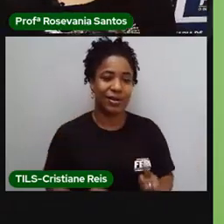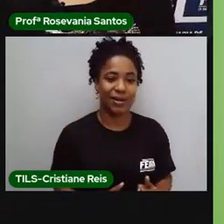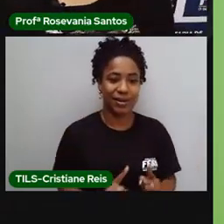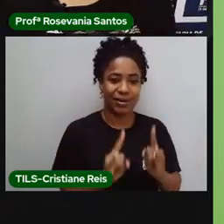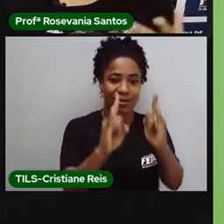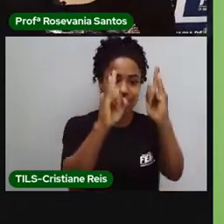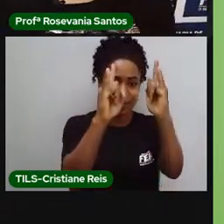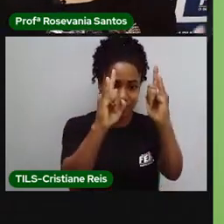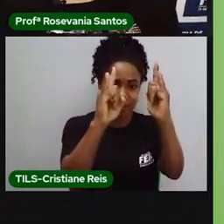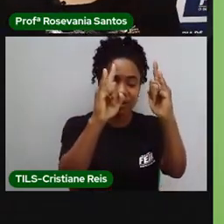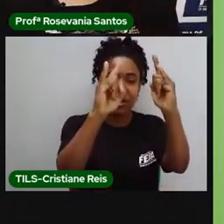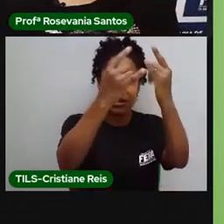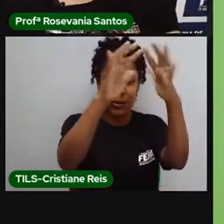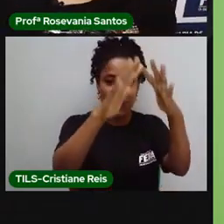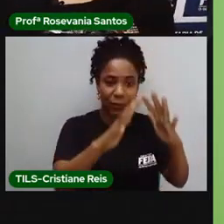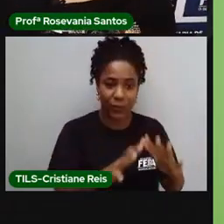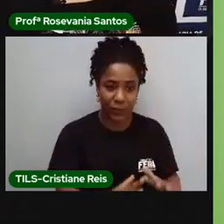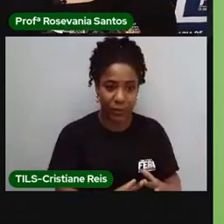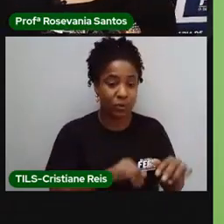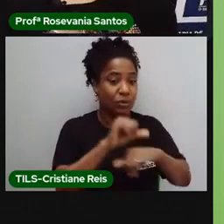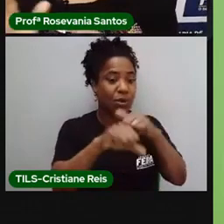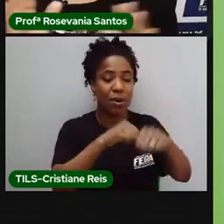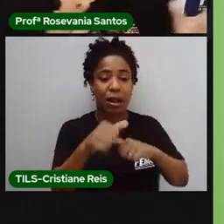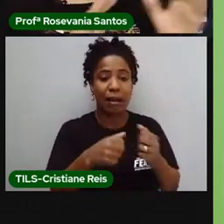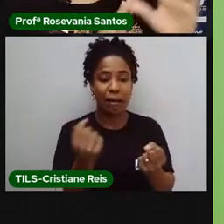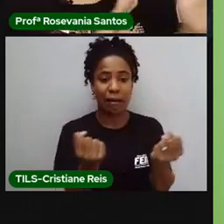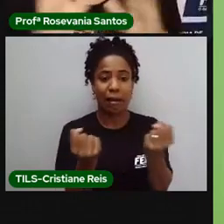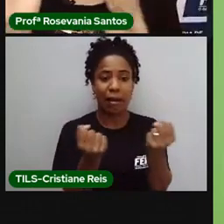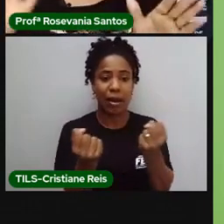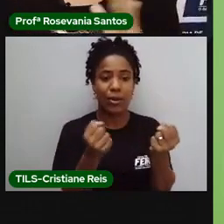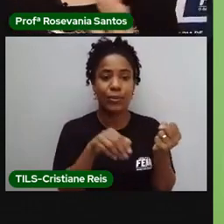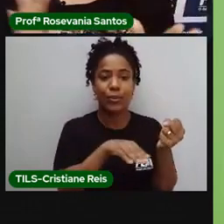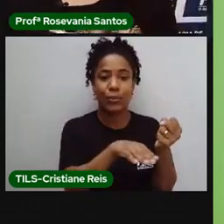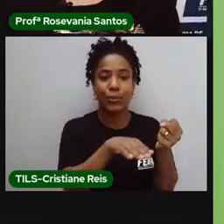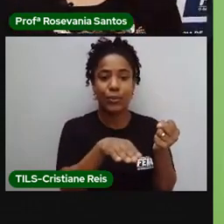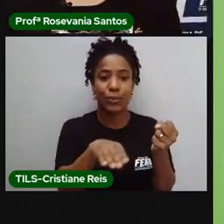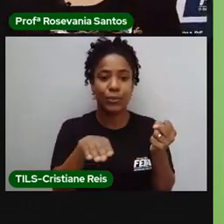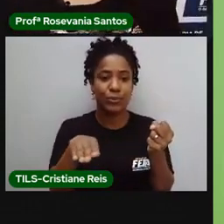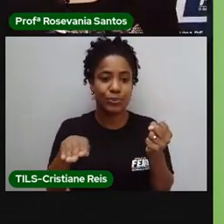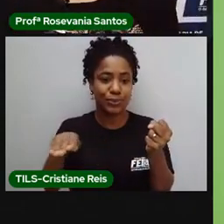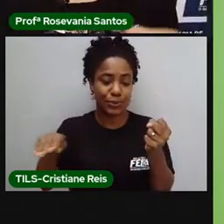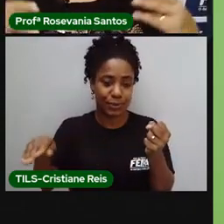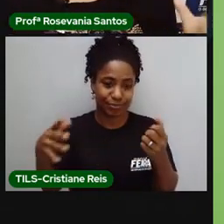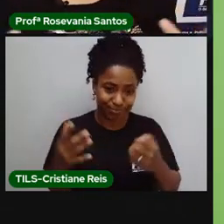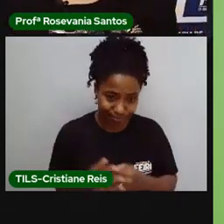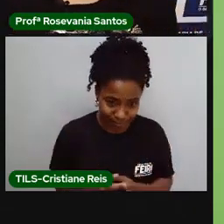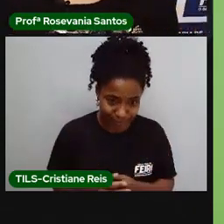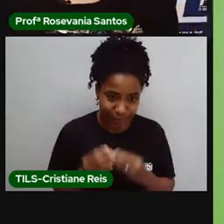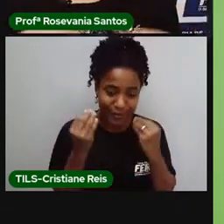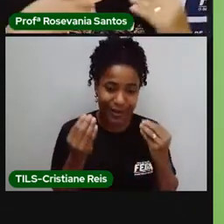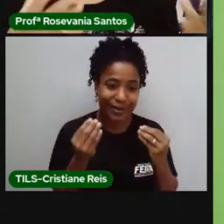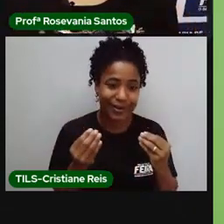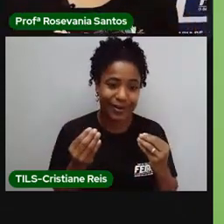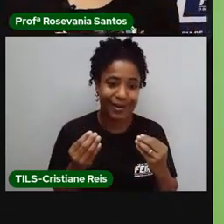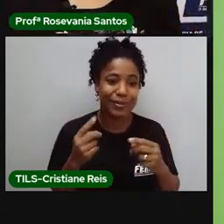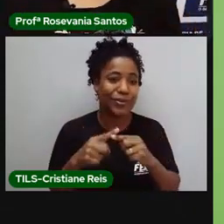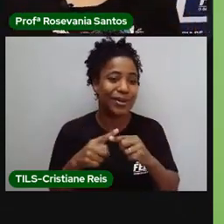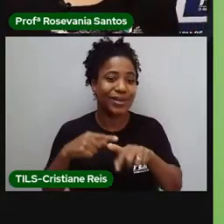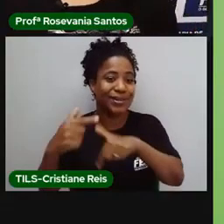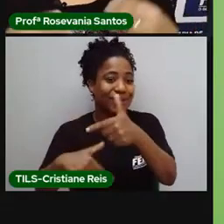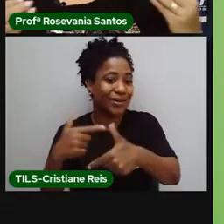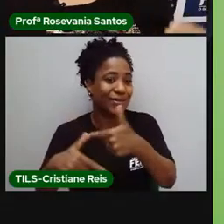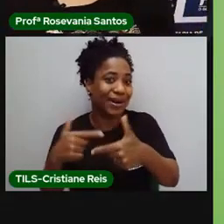um bocado de observação aqui. Para quê? Para atender todos aqueles setores da economia. Basta que o setor primário tenha uma